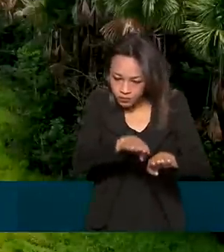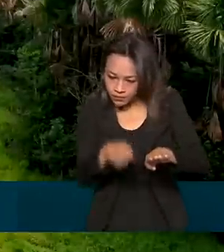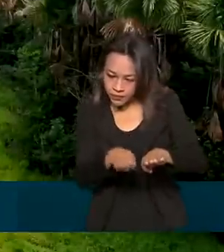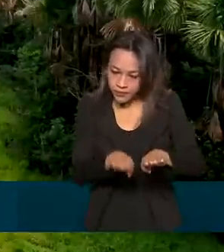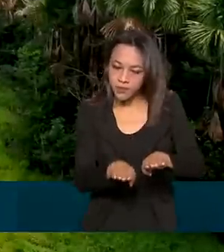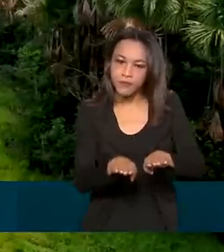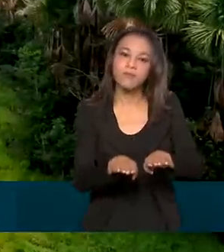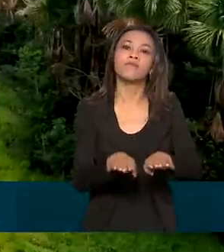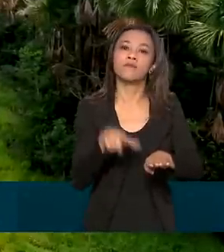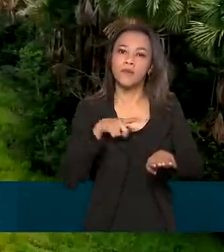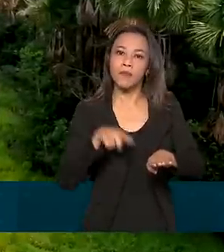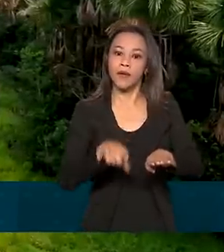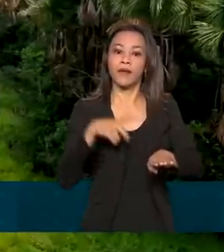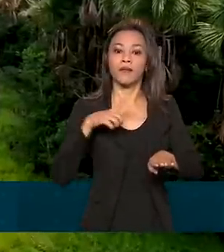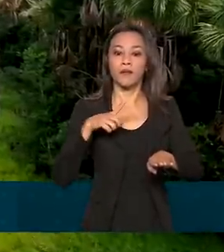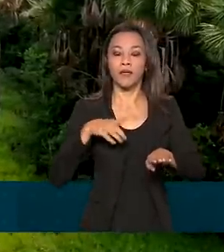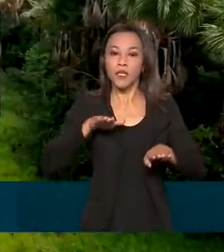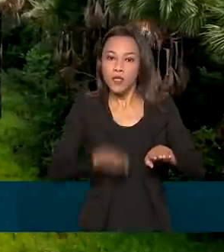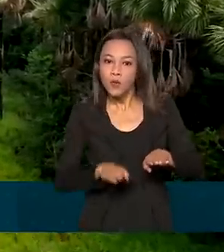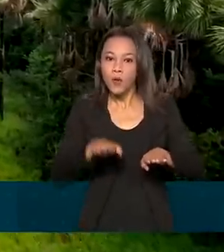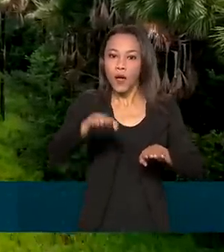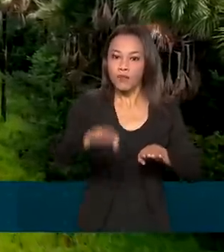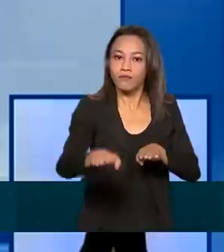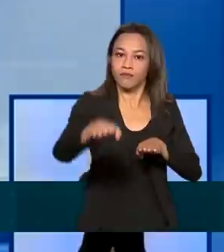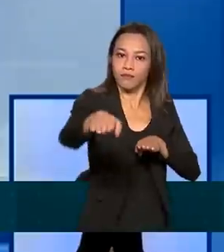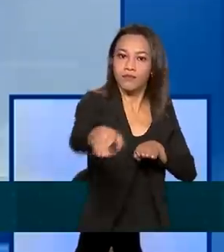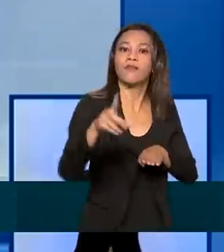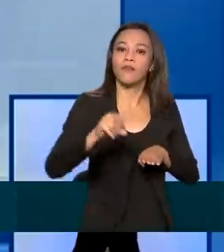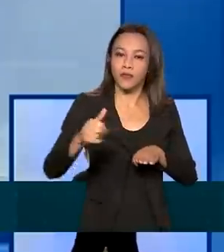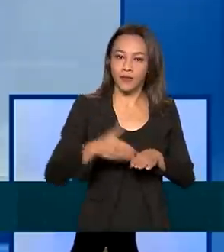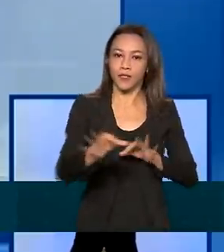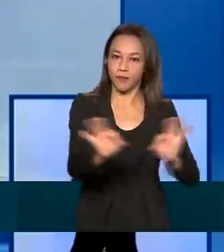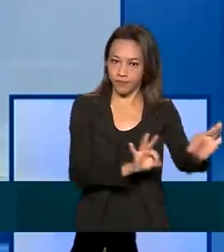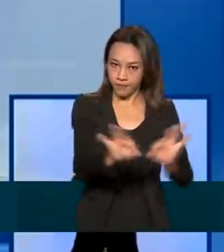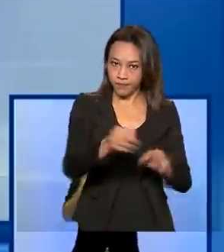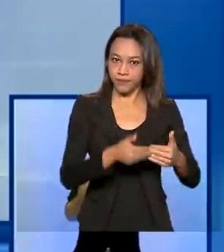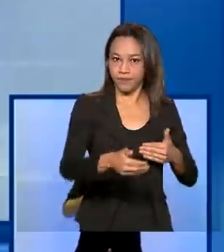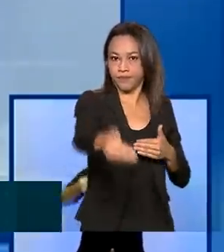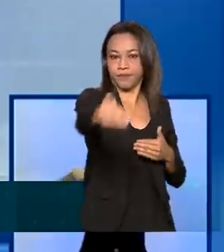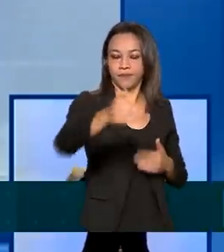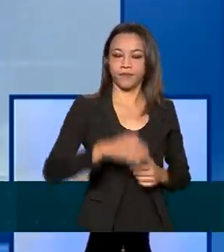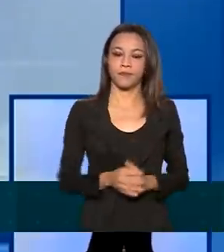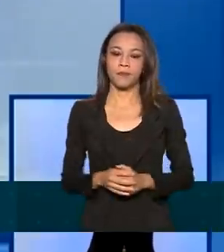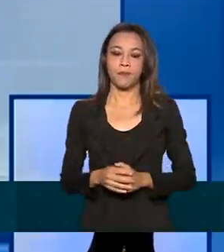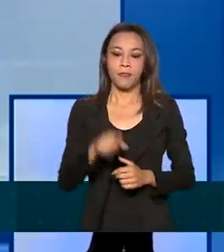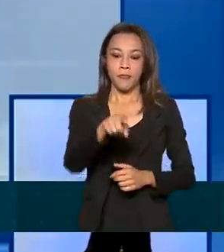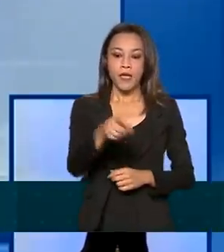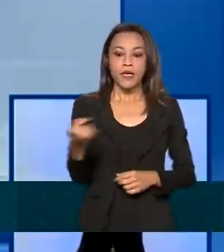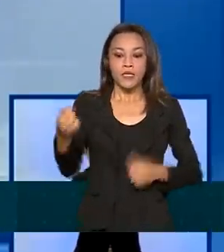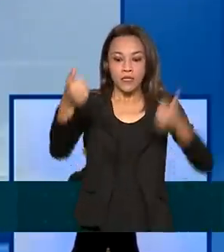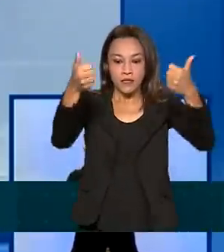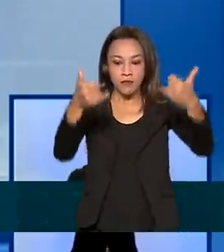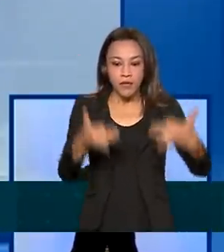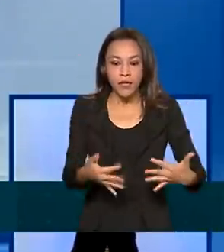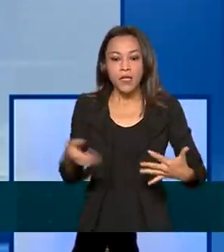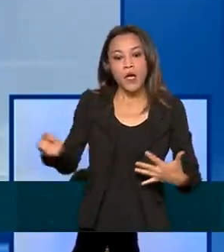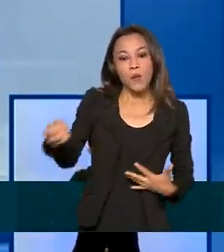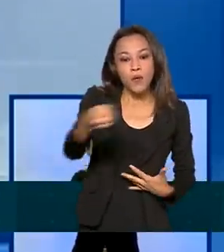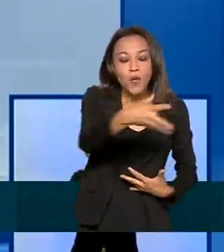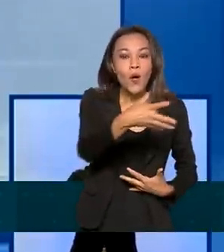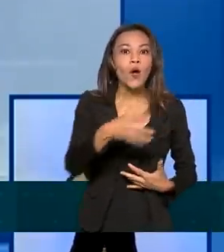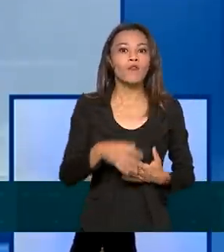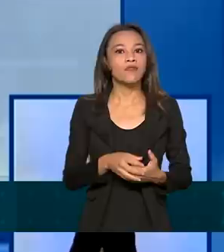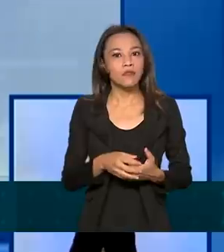definitivos aos terminais portuários da região. Uma nova perspectiva logística para o Mato Grosso com o Arco